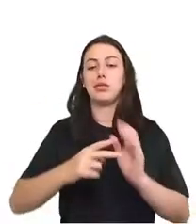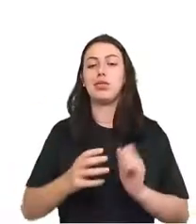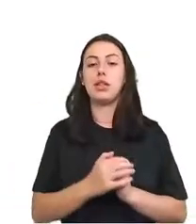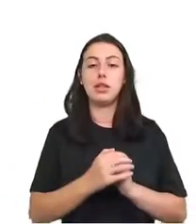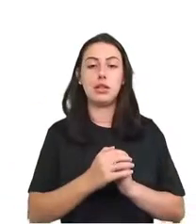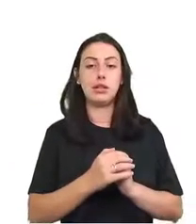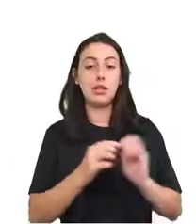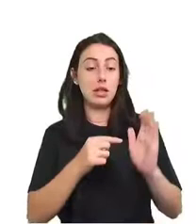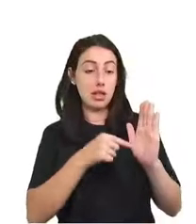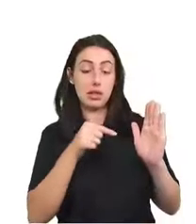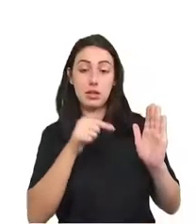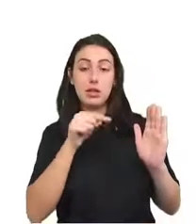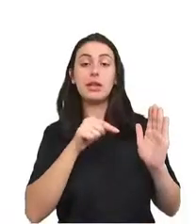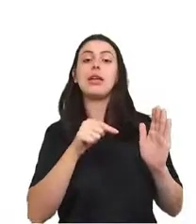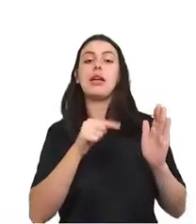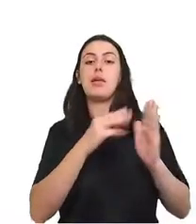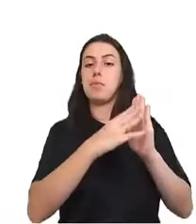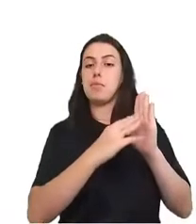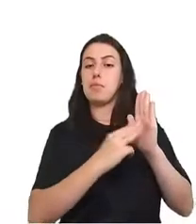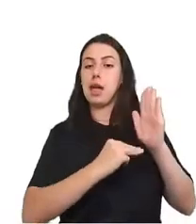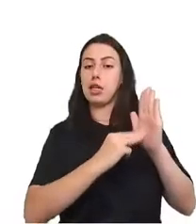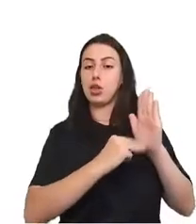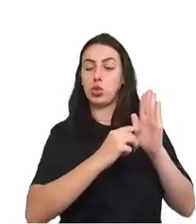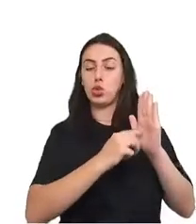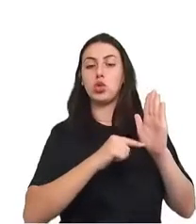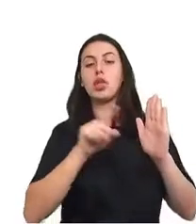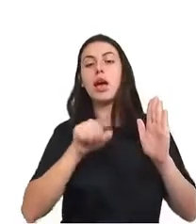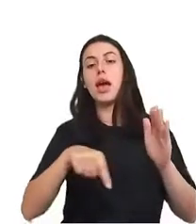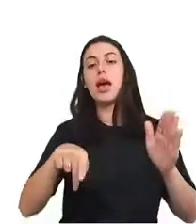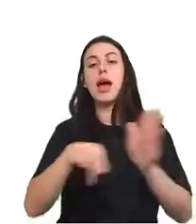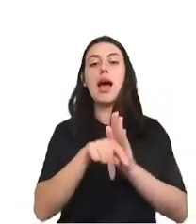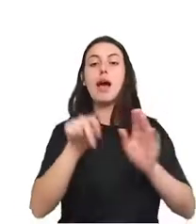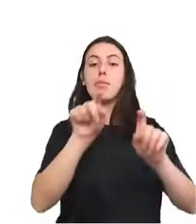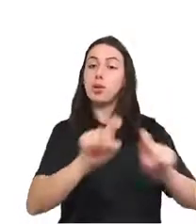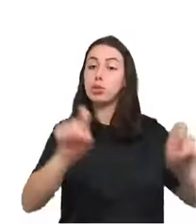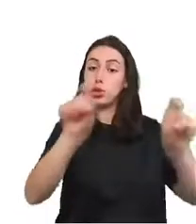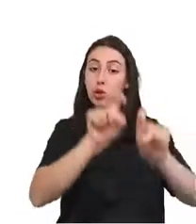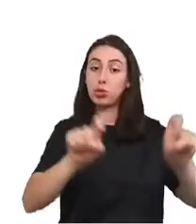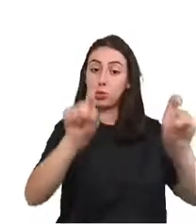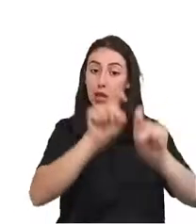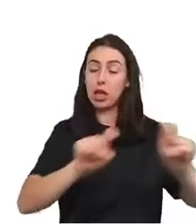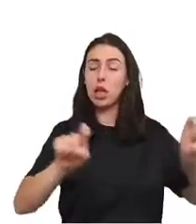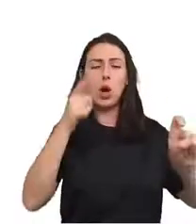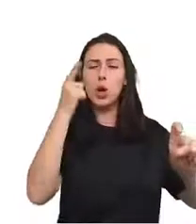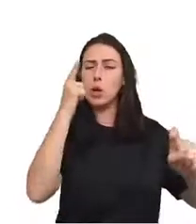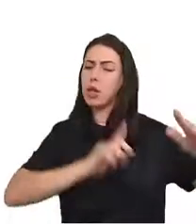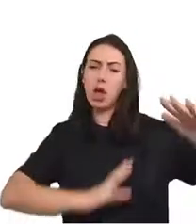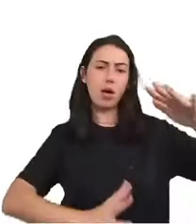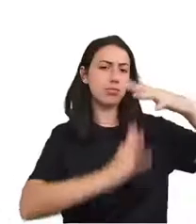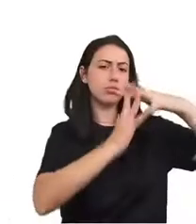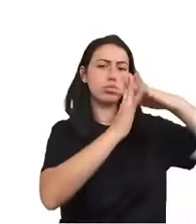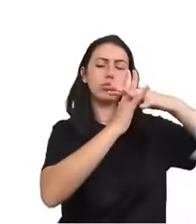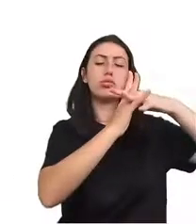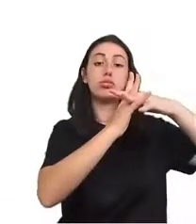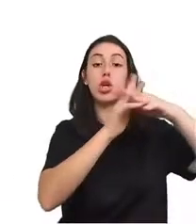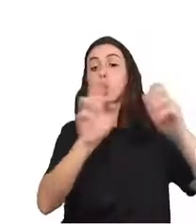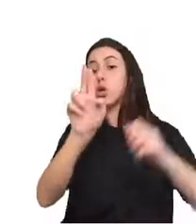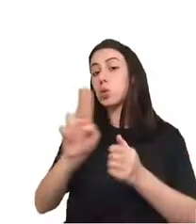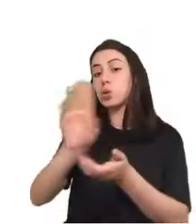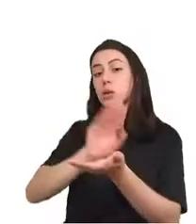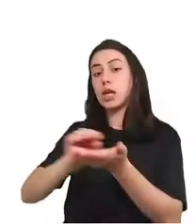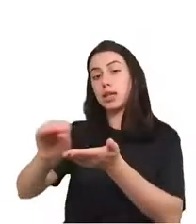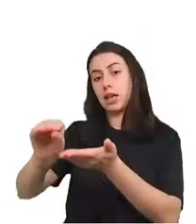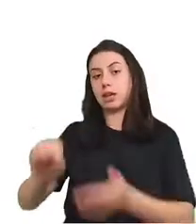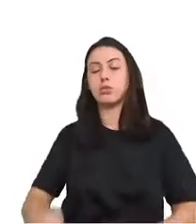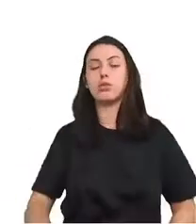permitem que os computadores gerem modelos complexos baseados em dados. Eu penso em machine learning da seguinte forma. É parecido,